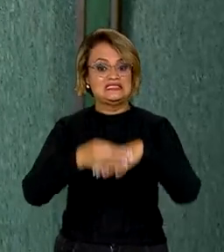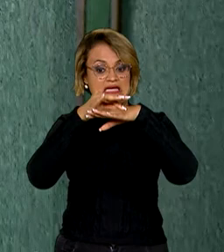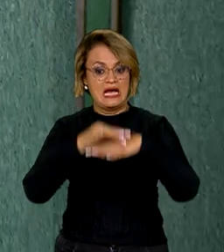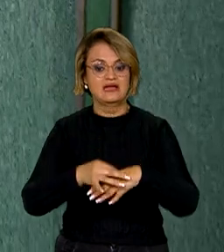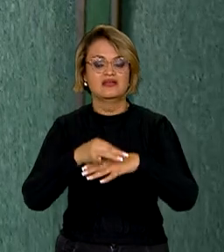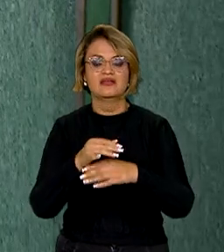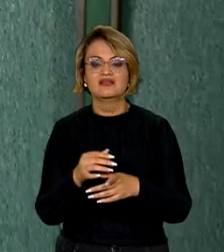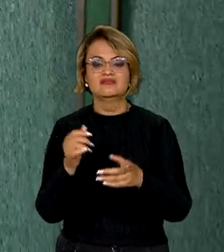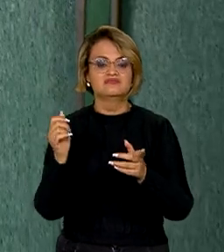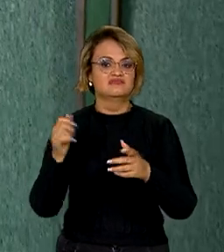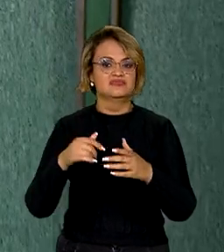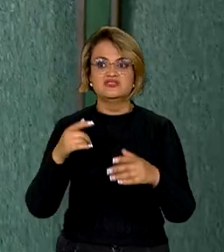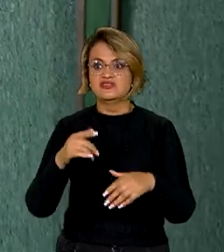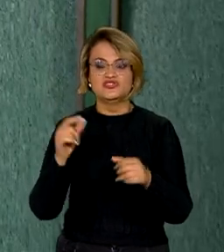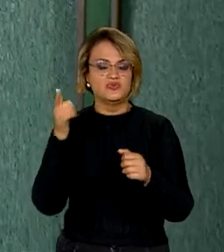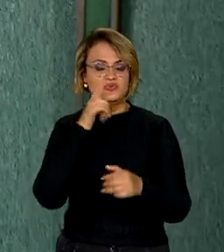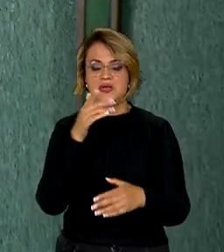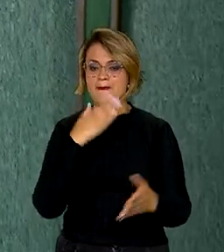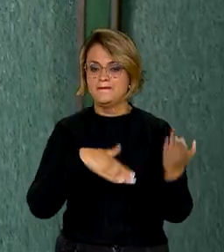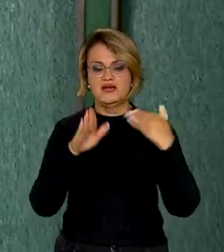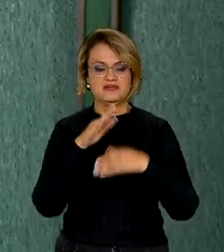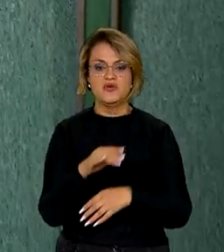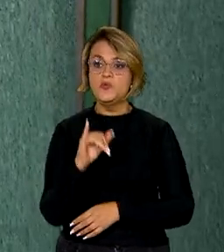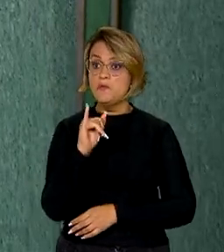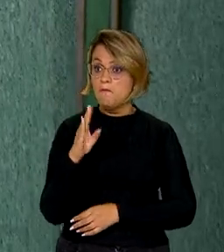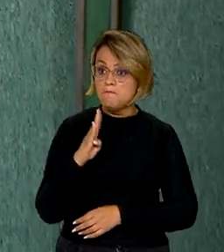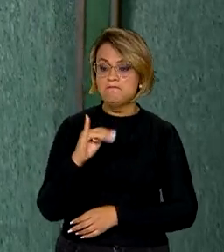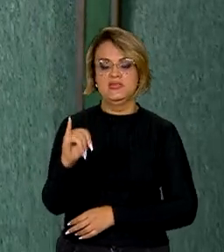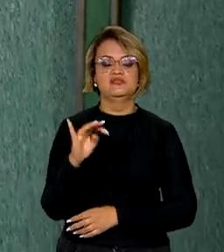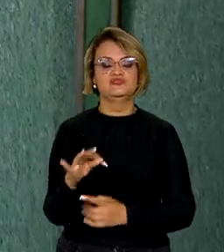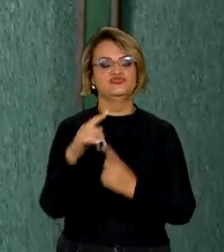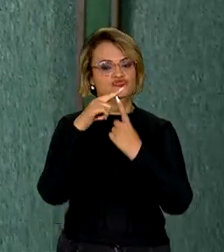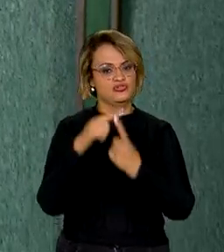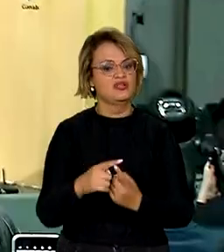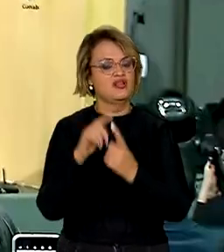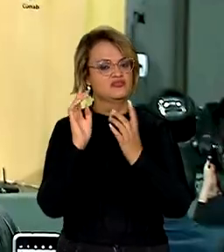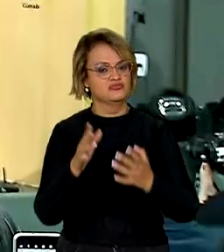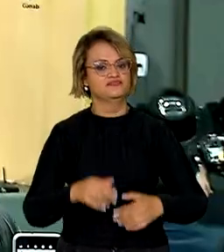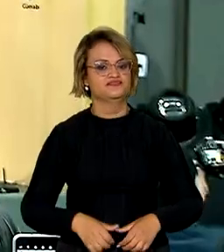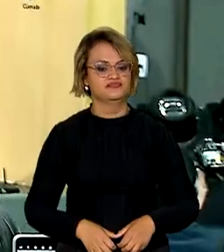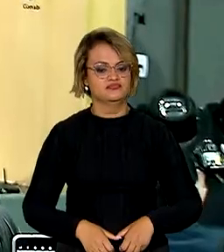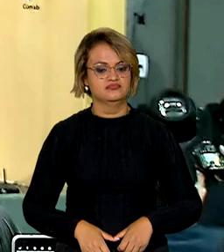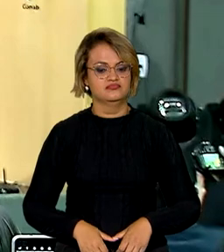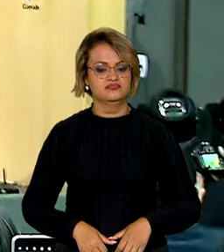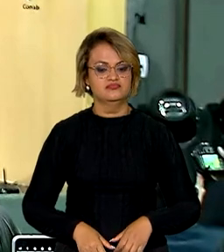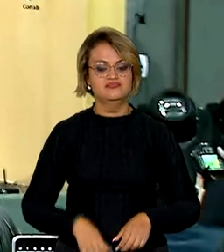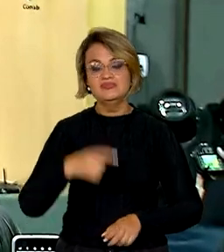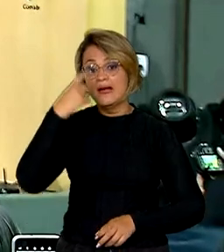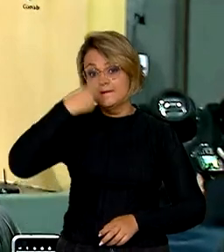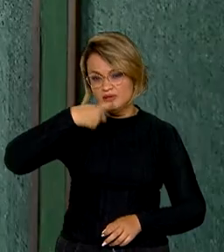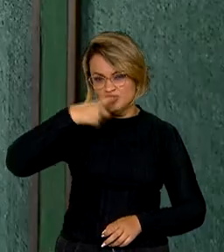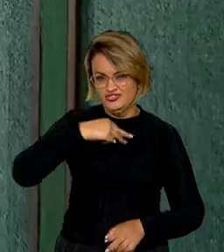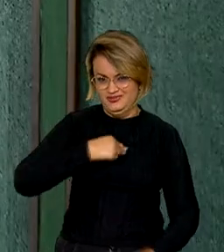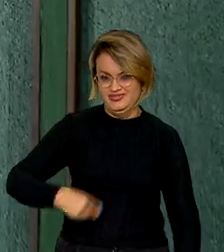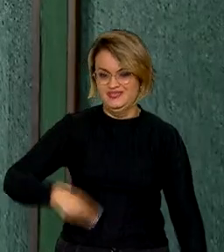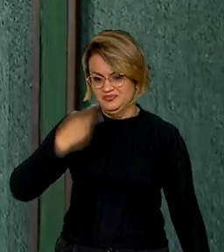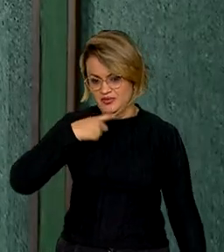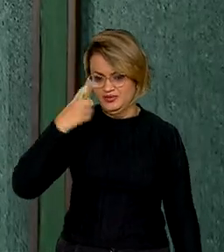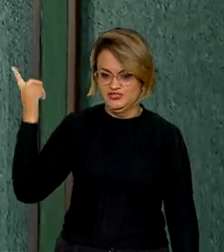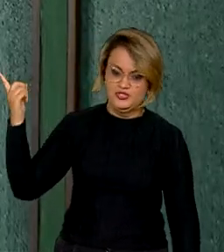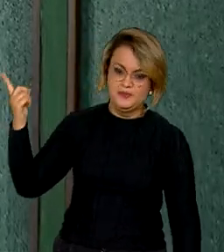aí já passamos longe de um bilhão de toneladas produzidas nesse país. Paulo Teixeira, ministro do